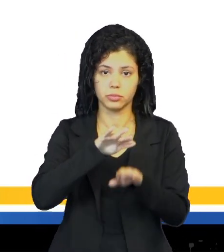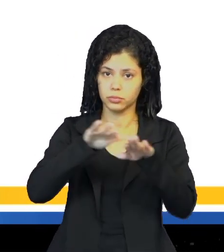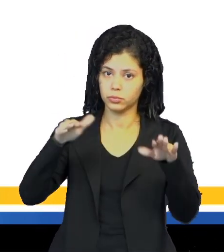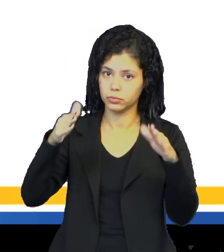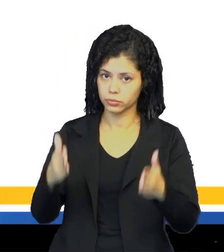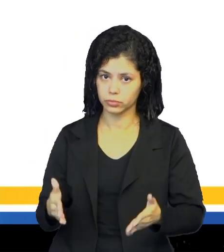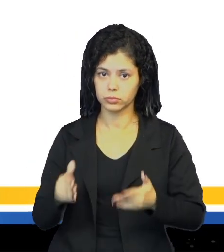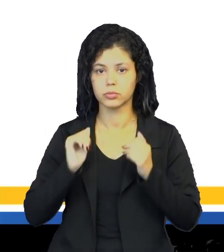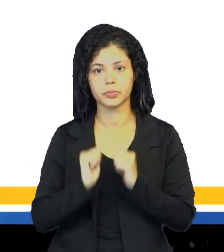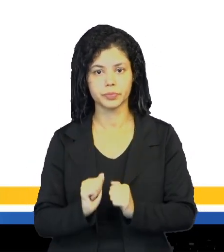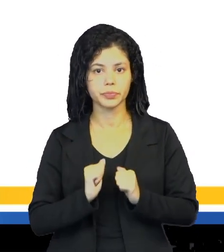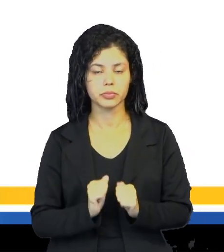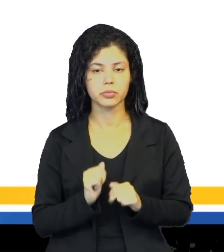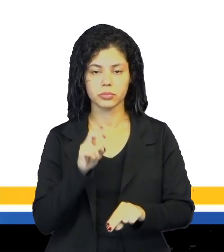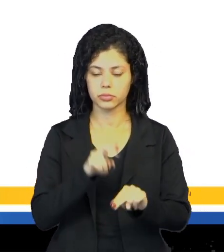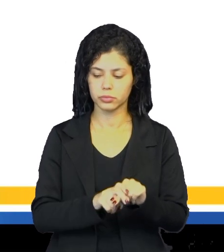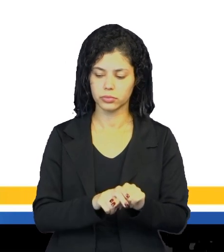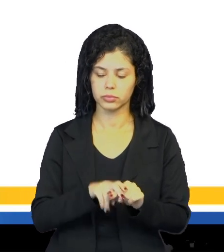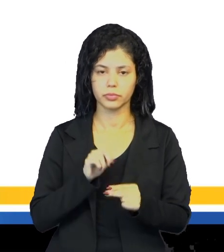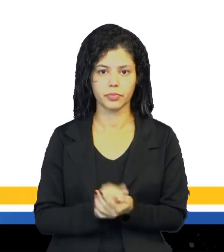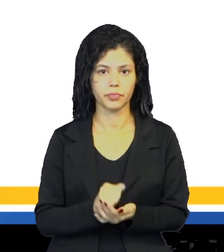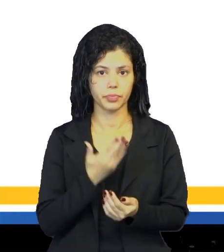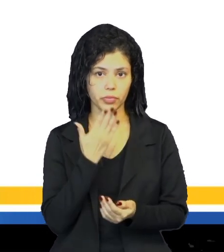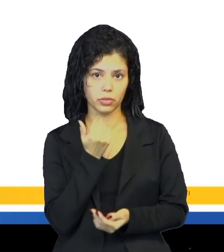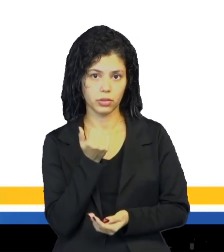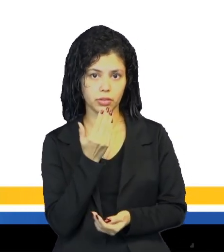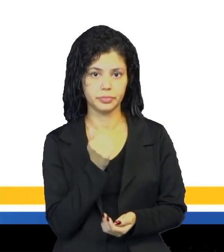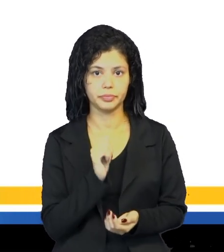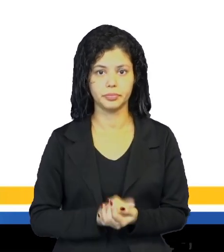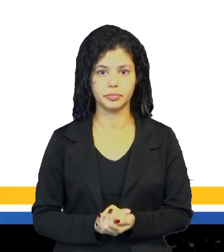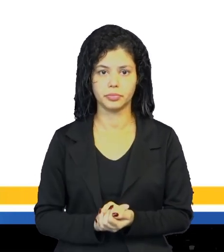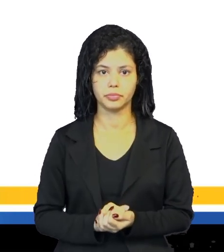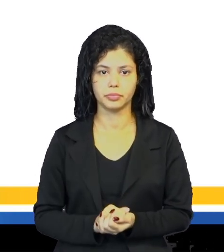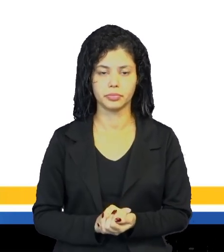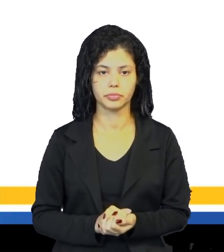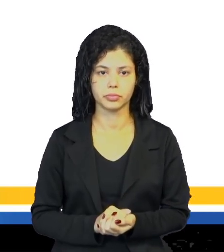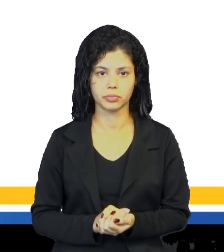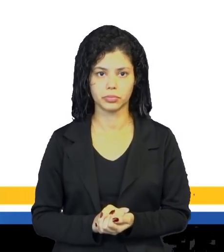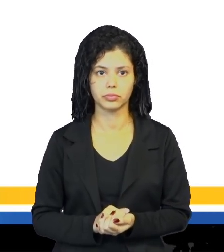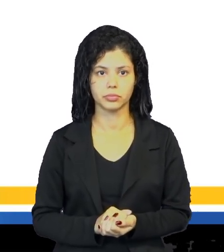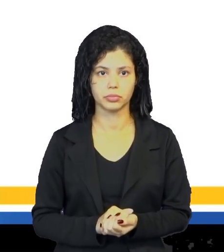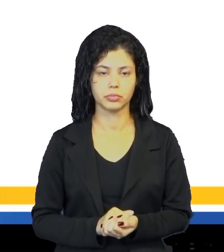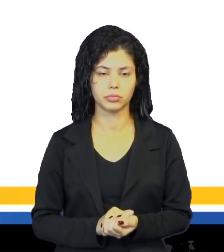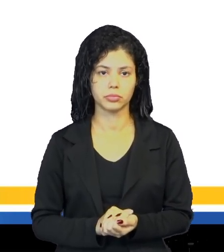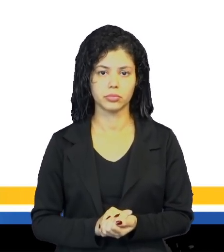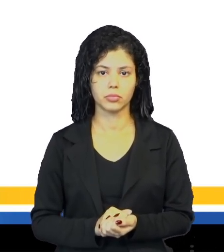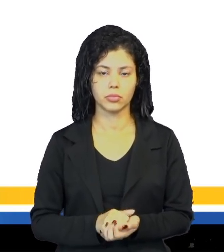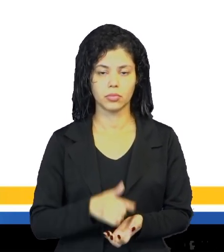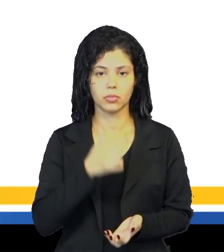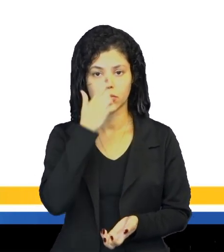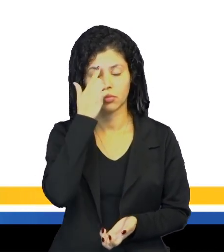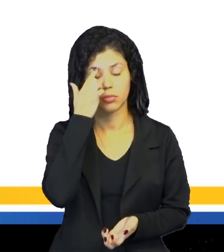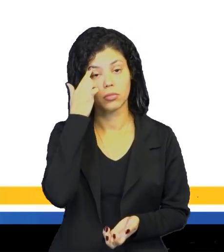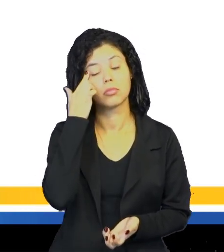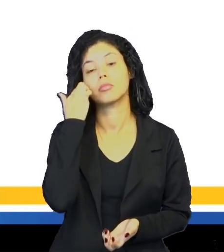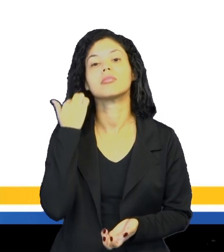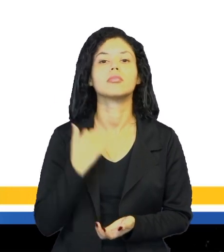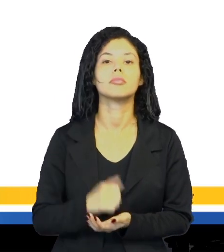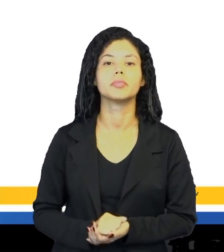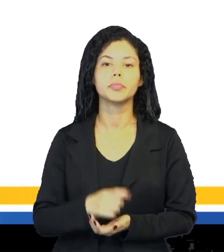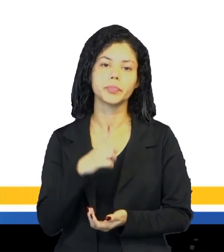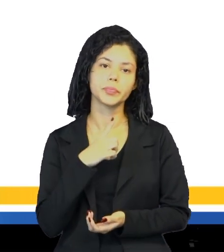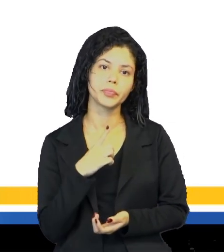e ali você pode sentar e comer seu lanche tranquilamente, tá. Nós também